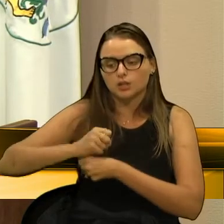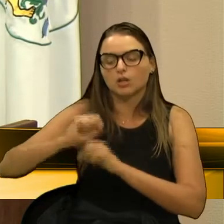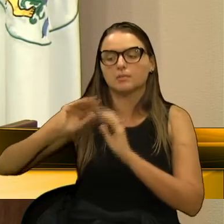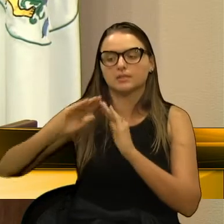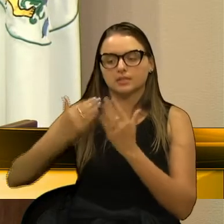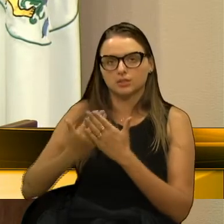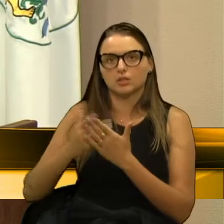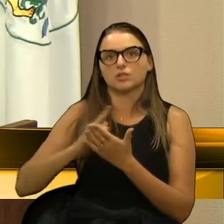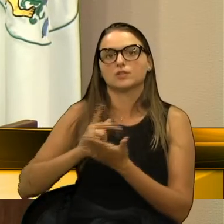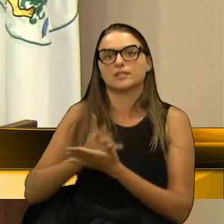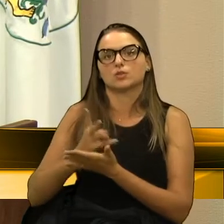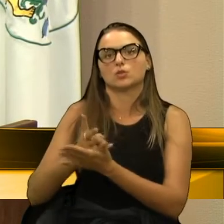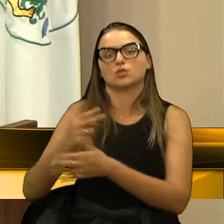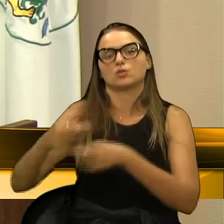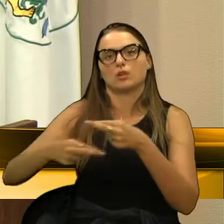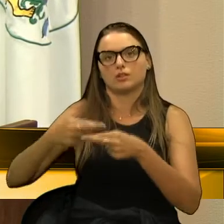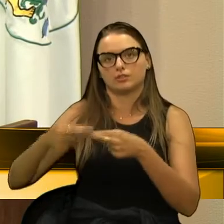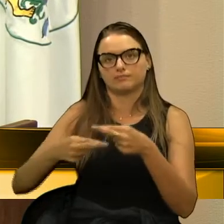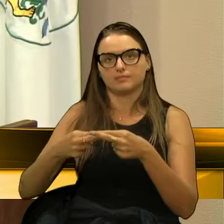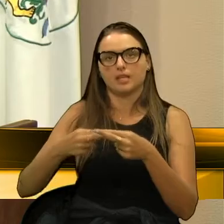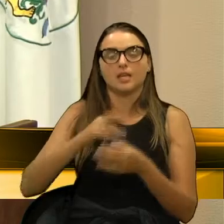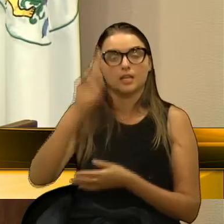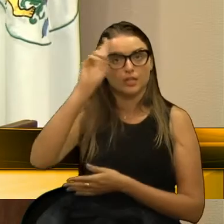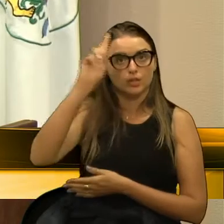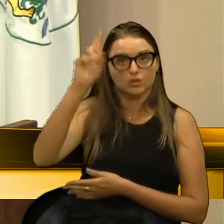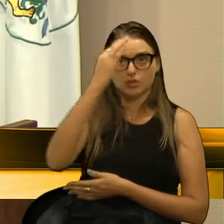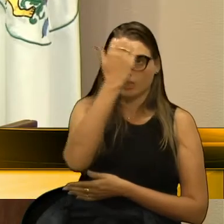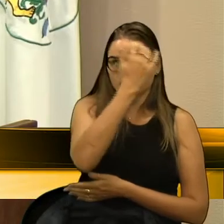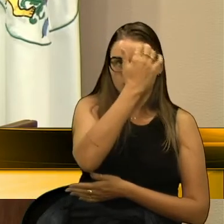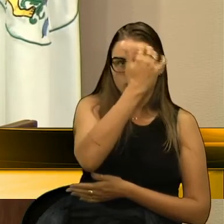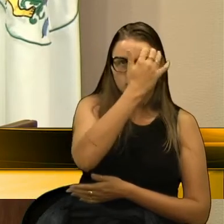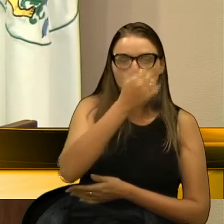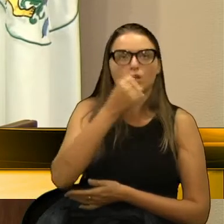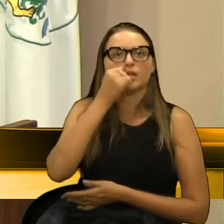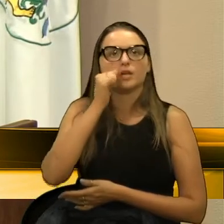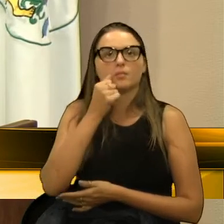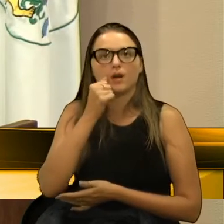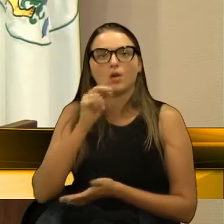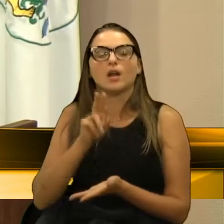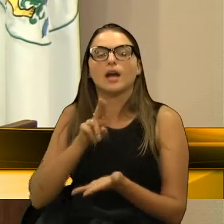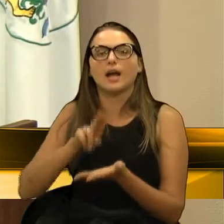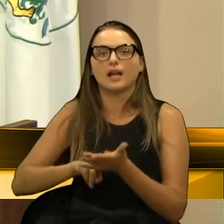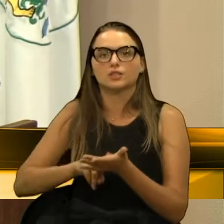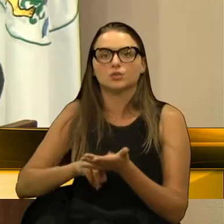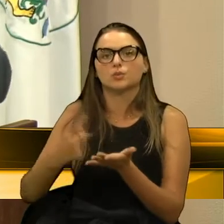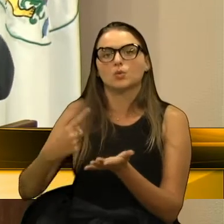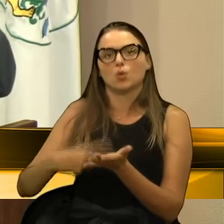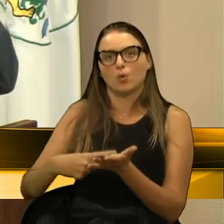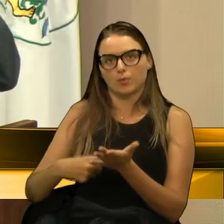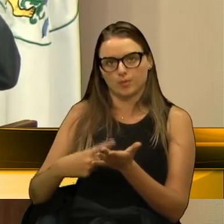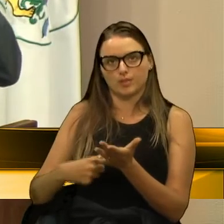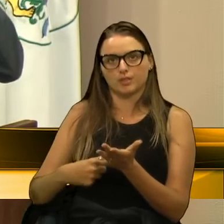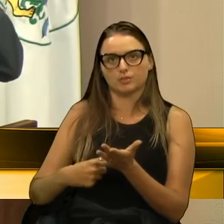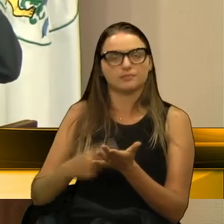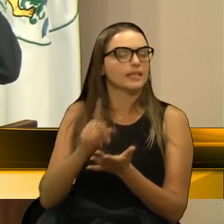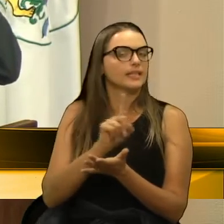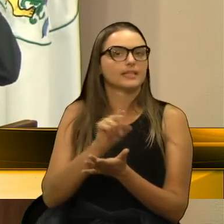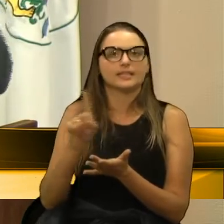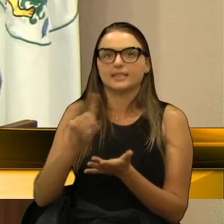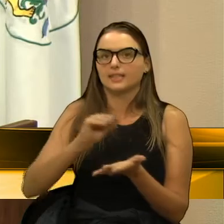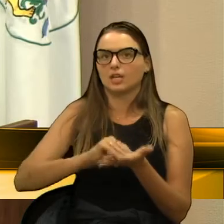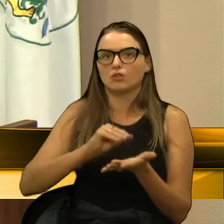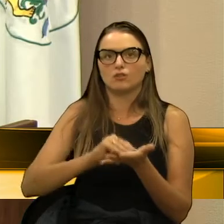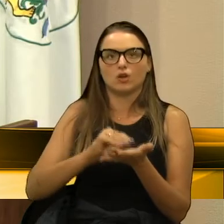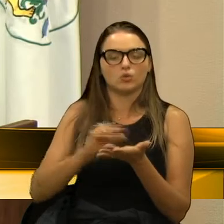tivessem continuidade. E o prefeito Adiló e a Paula assumiram esse compromisso, de que não faltará